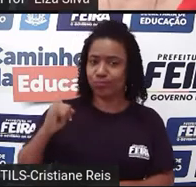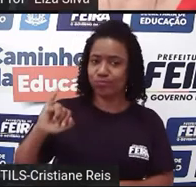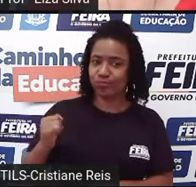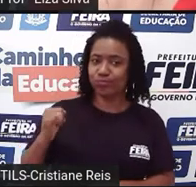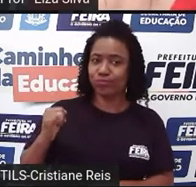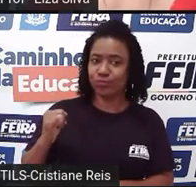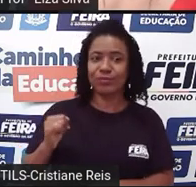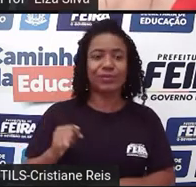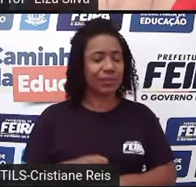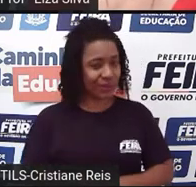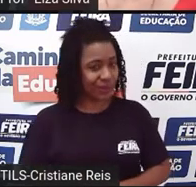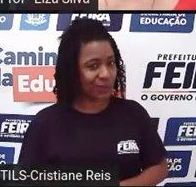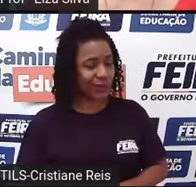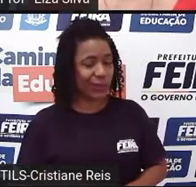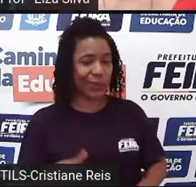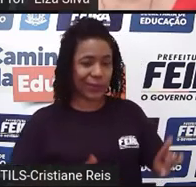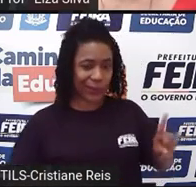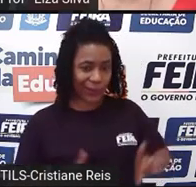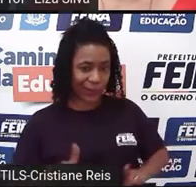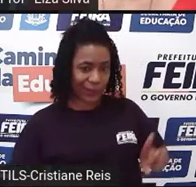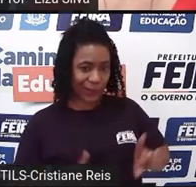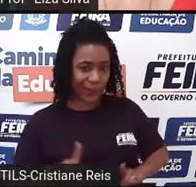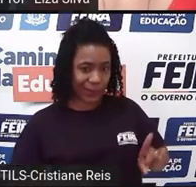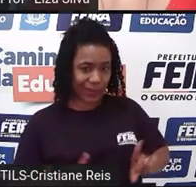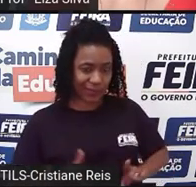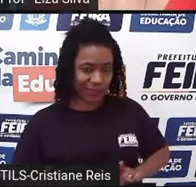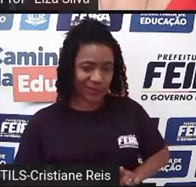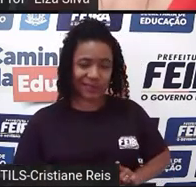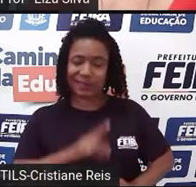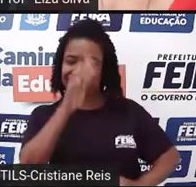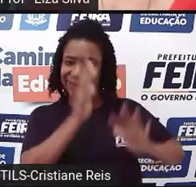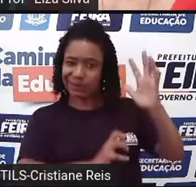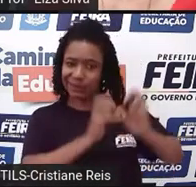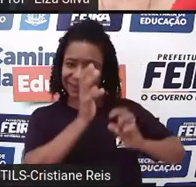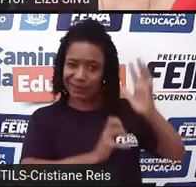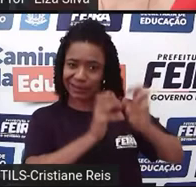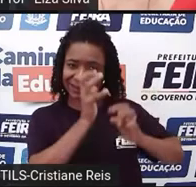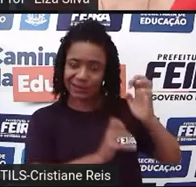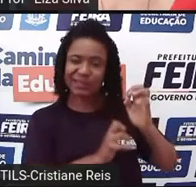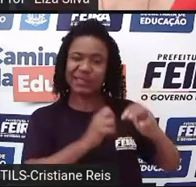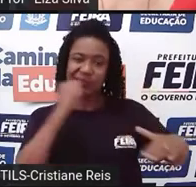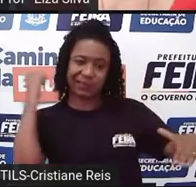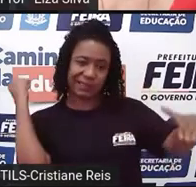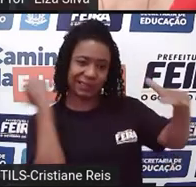mata Mercúrio, que é amigo de Romeu. Vamos procurar esta cena.